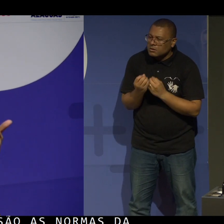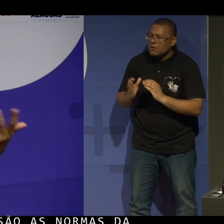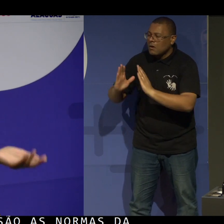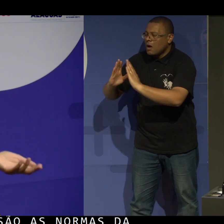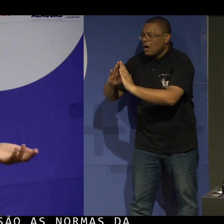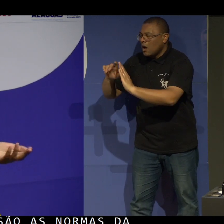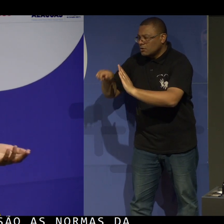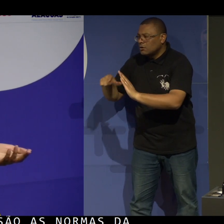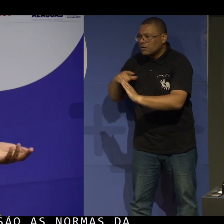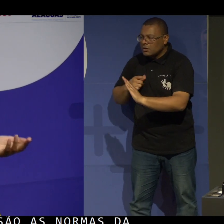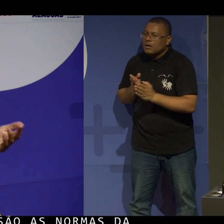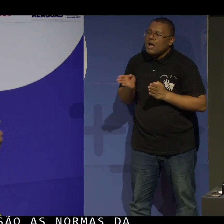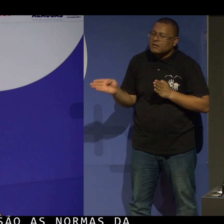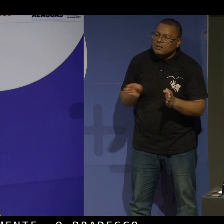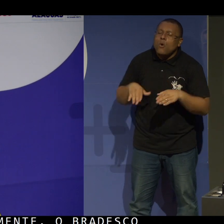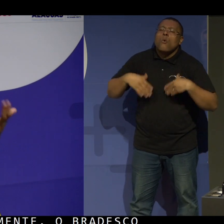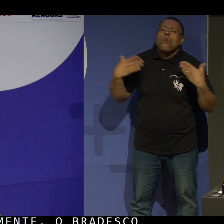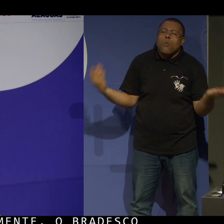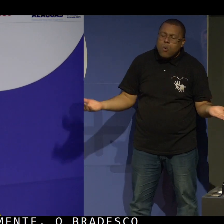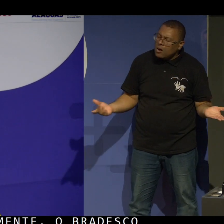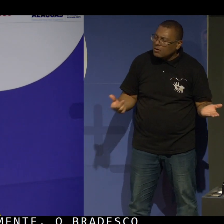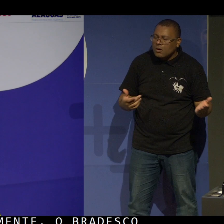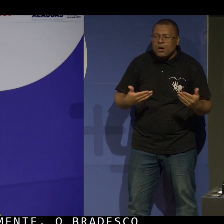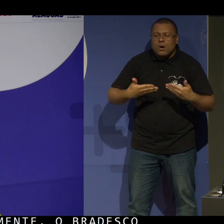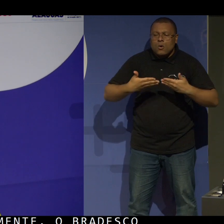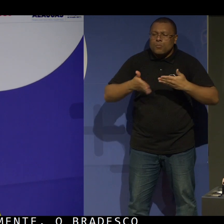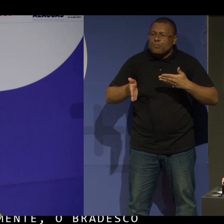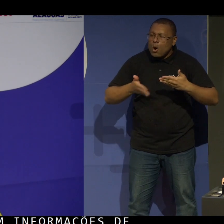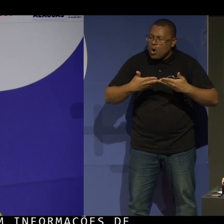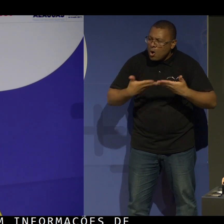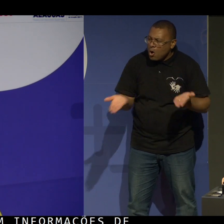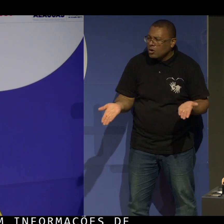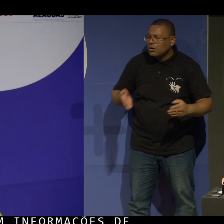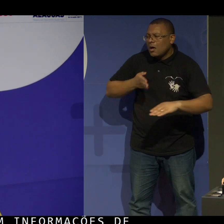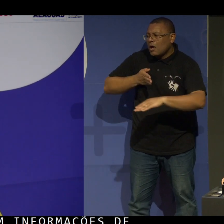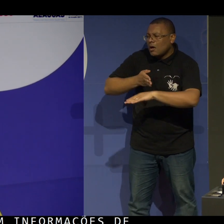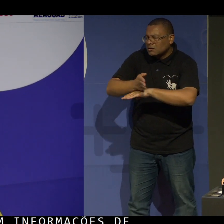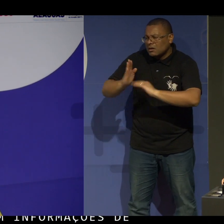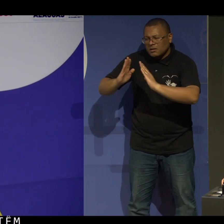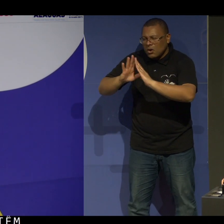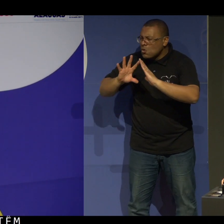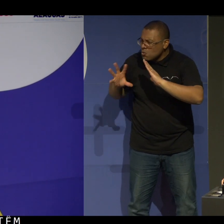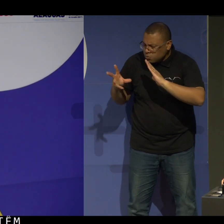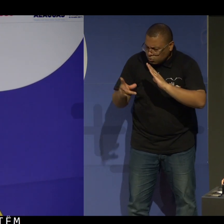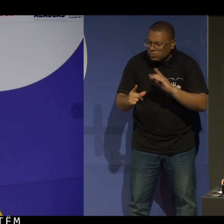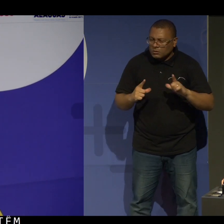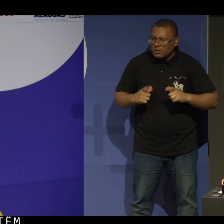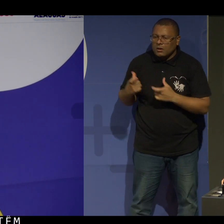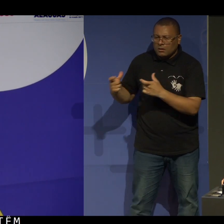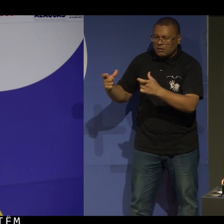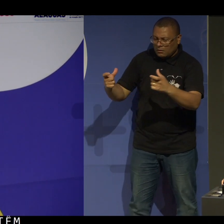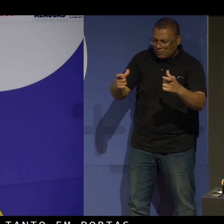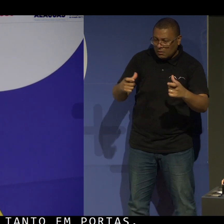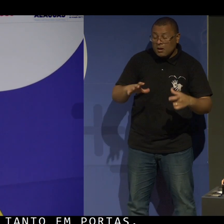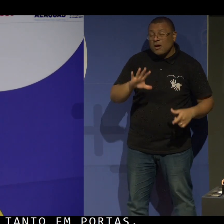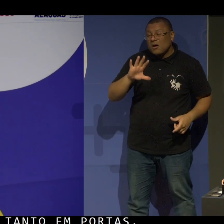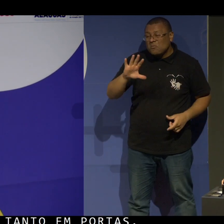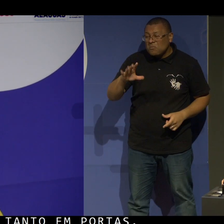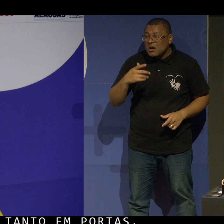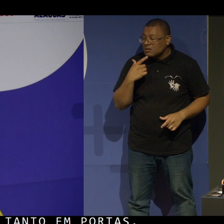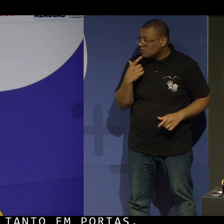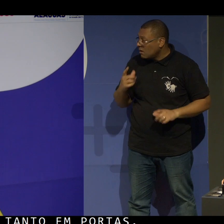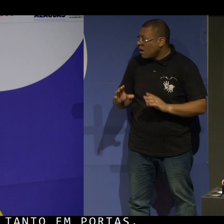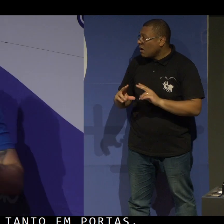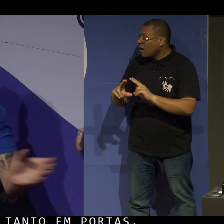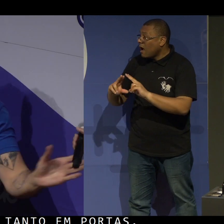têm acessibilidade, tanto em portas, o acesso à agência em si. Agora, com relação à Cato...